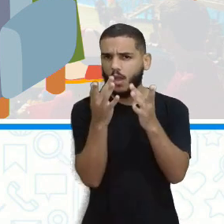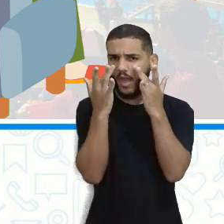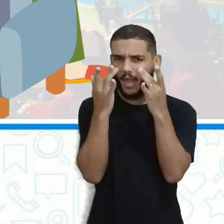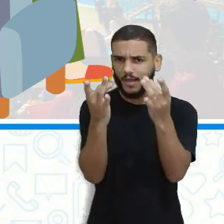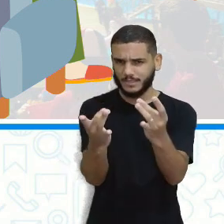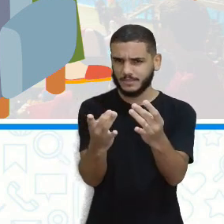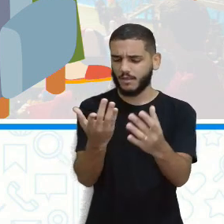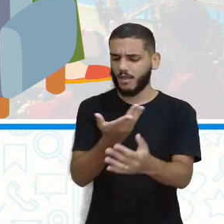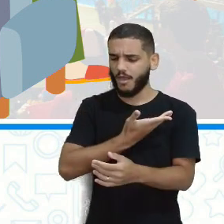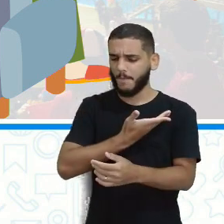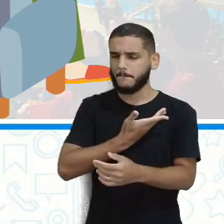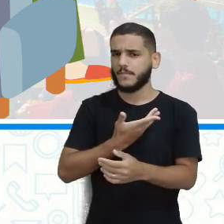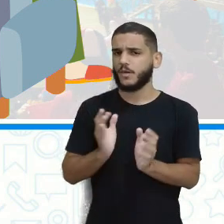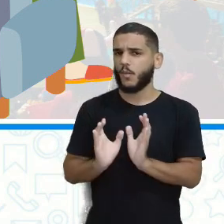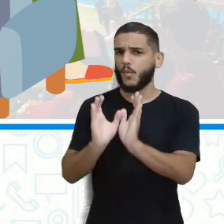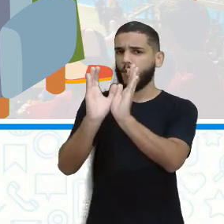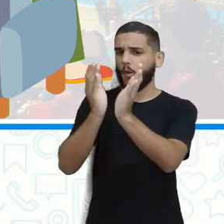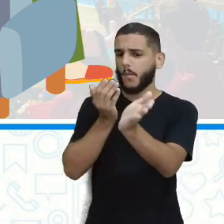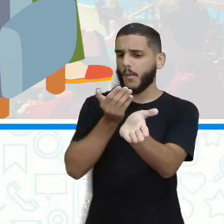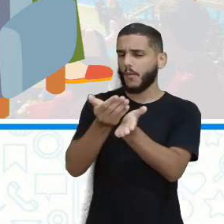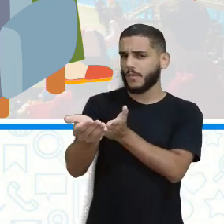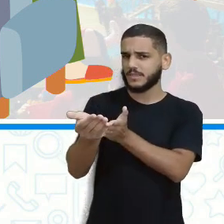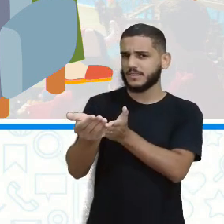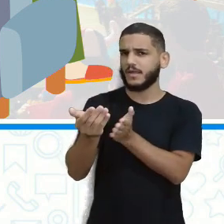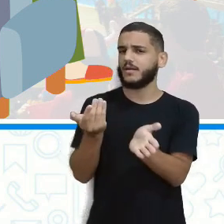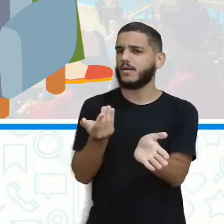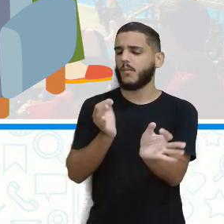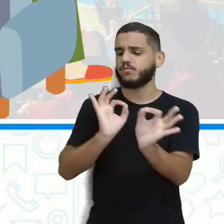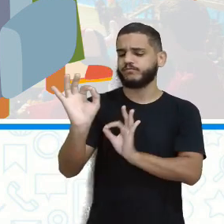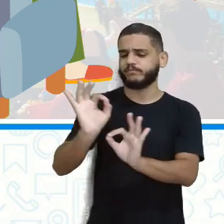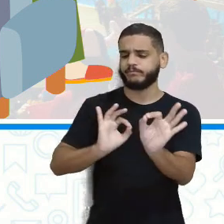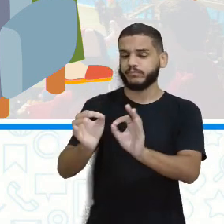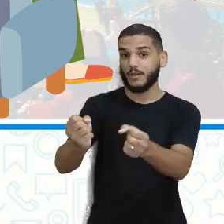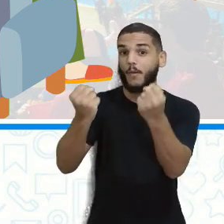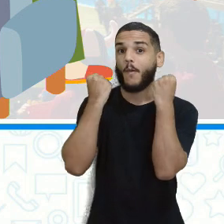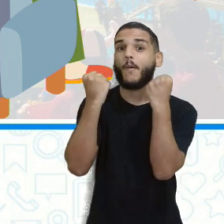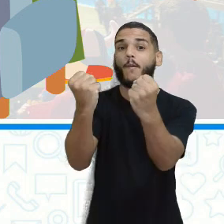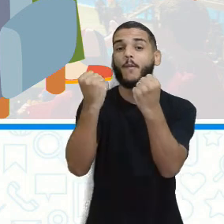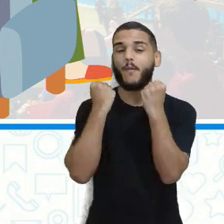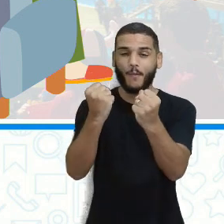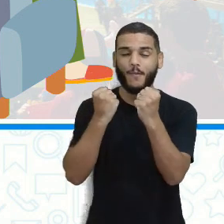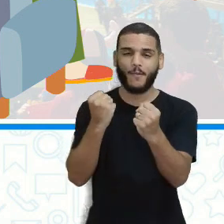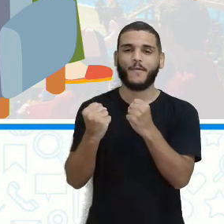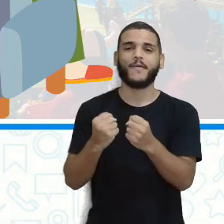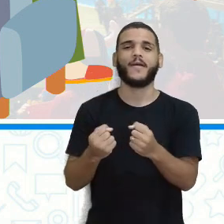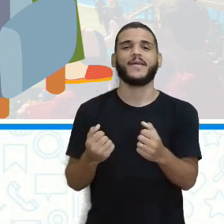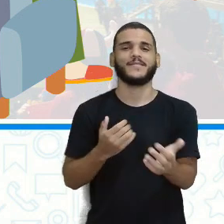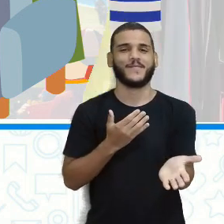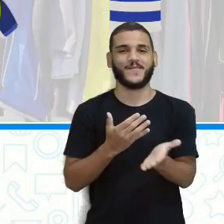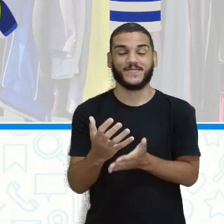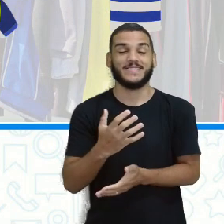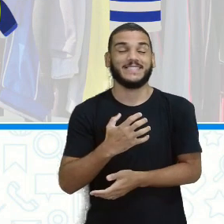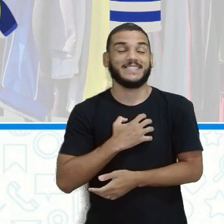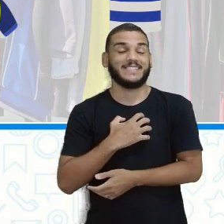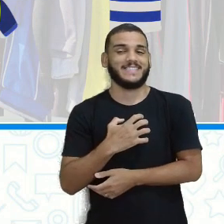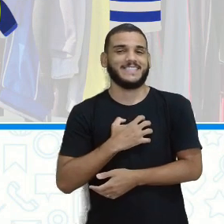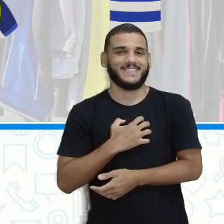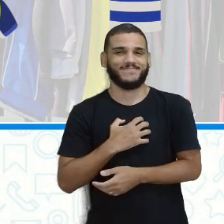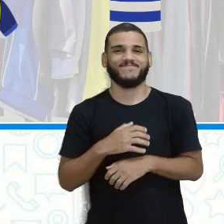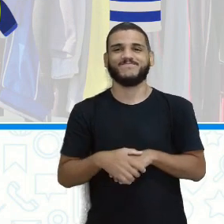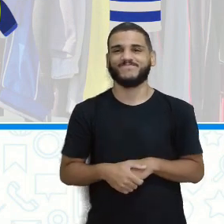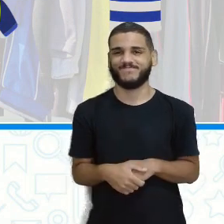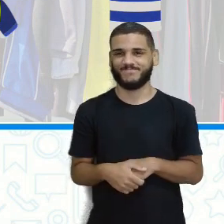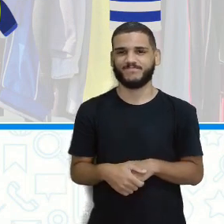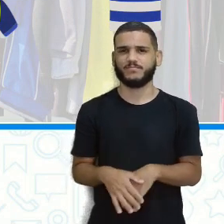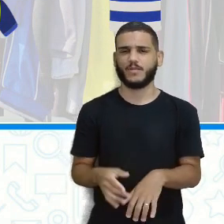amiguinho, que a Copa vai começar. Prepara tua torcida e começa a vibrar. Vou pra outro, pensa